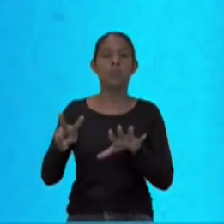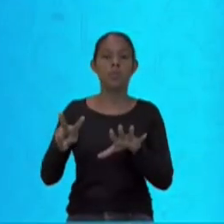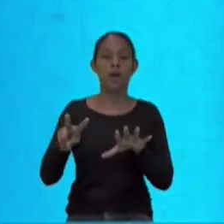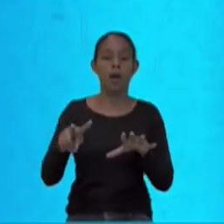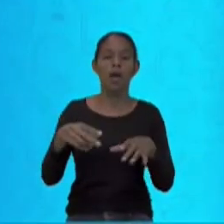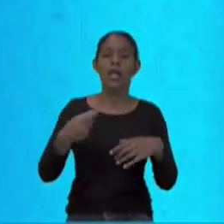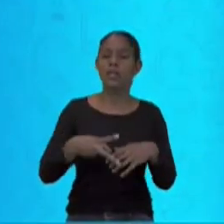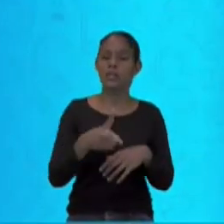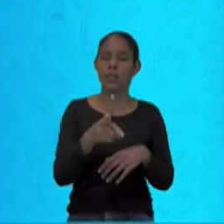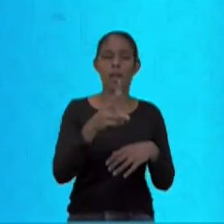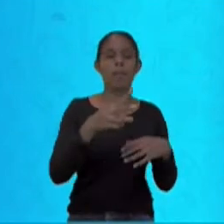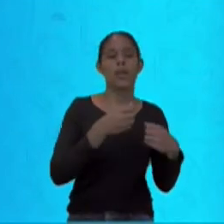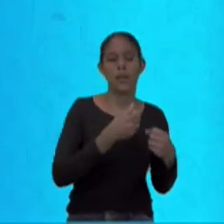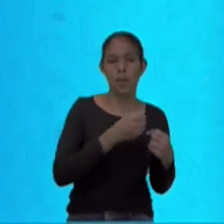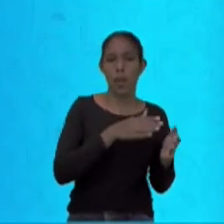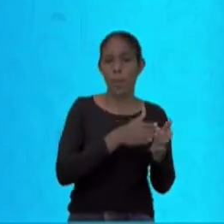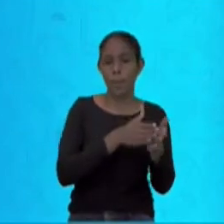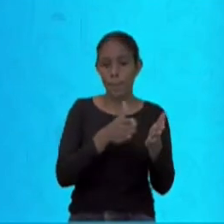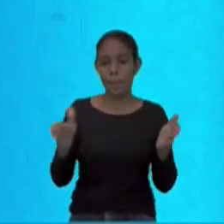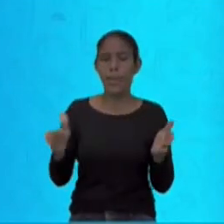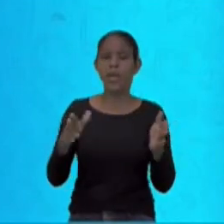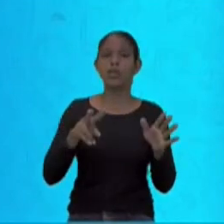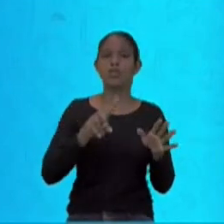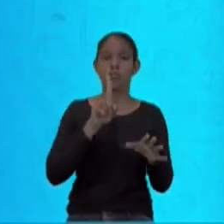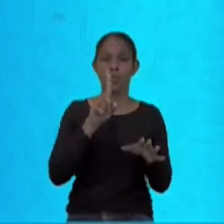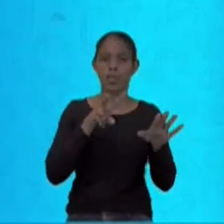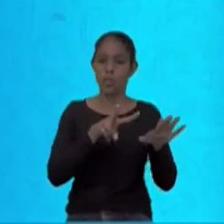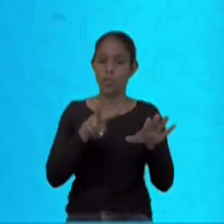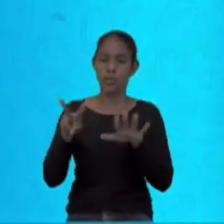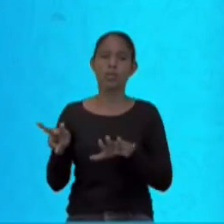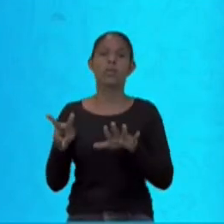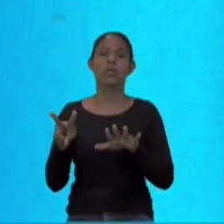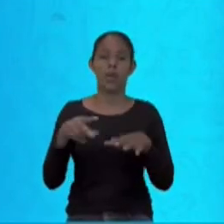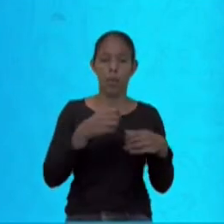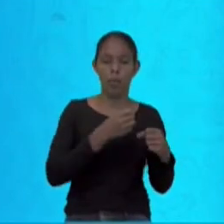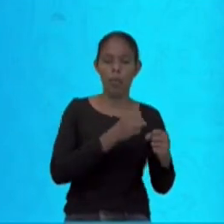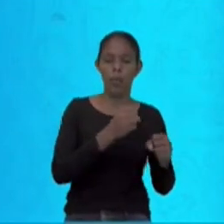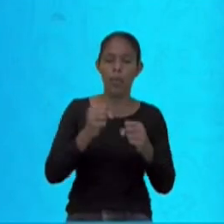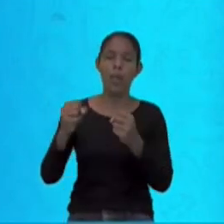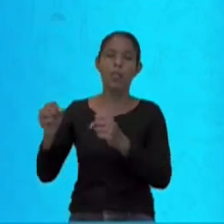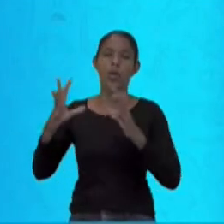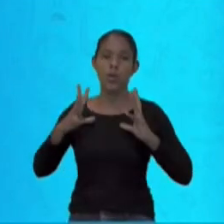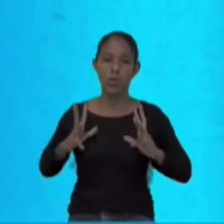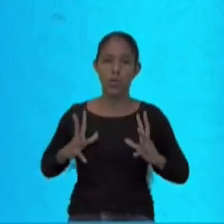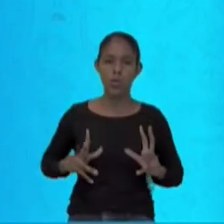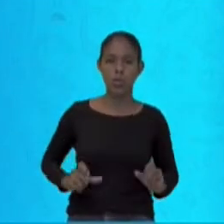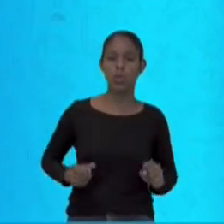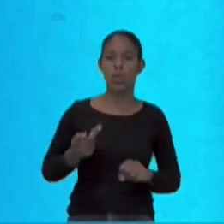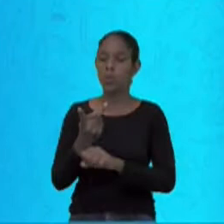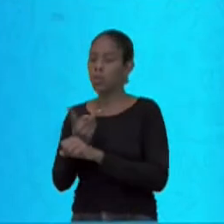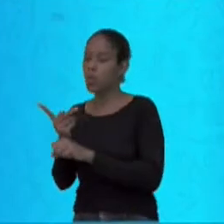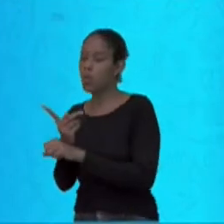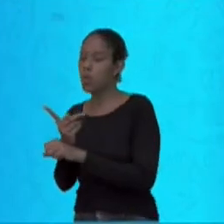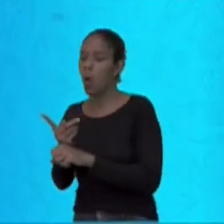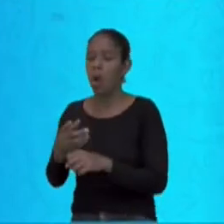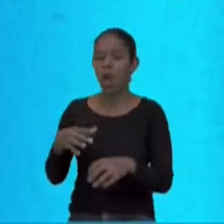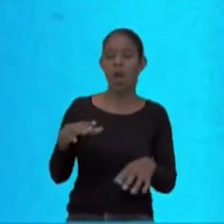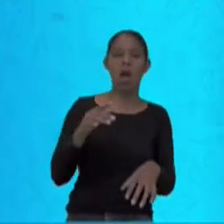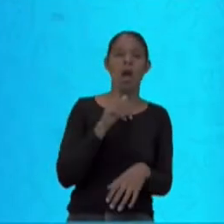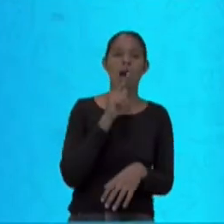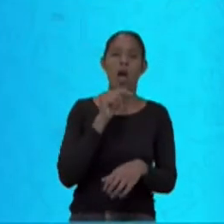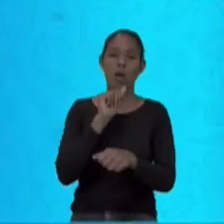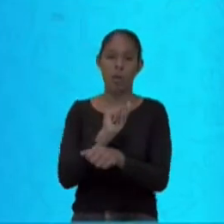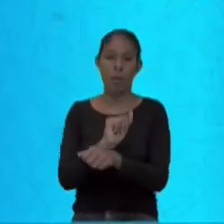Percebam, fazer uma limpeza ou um cuidado semanal vai fazer com que nós eliminamos, então, as larvas do mosquito,